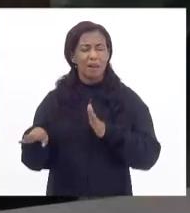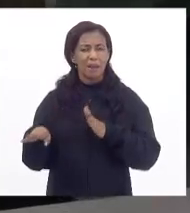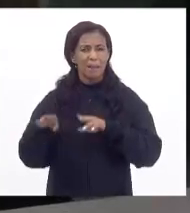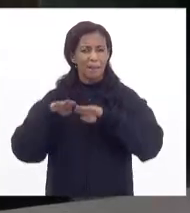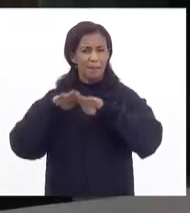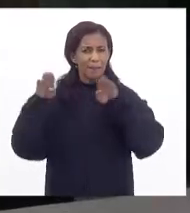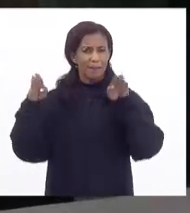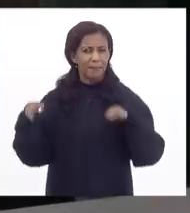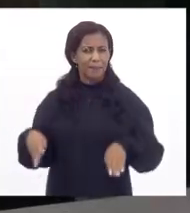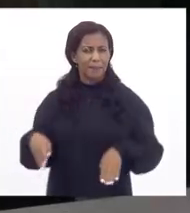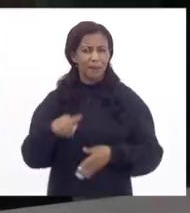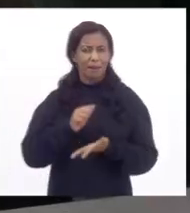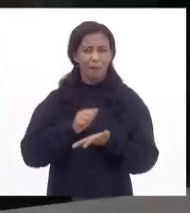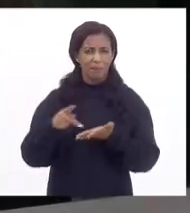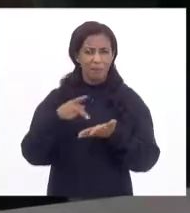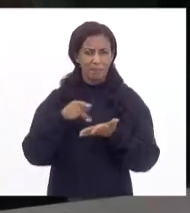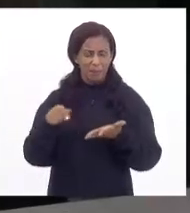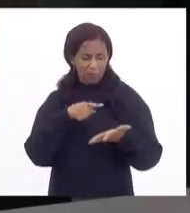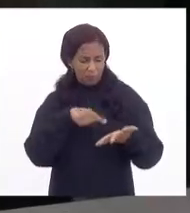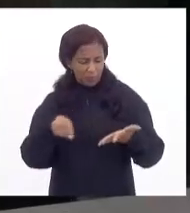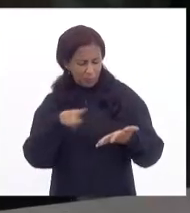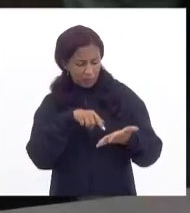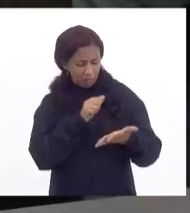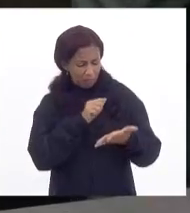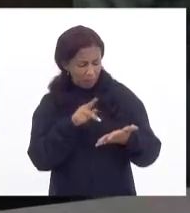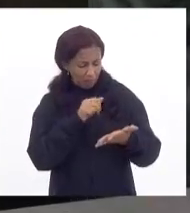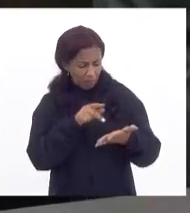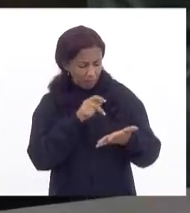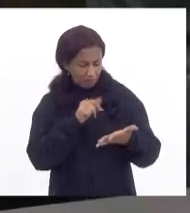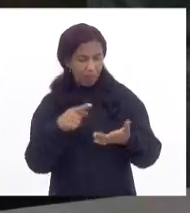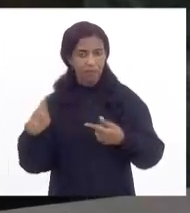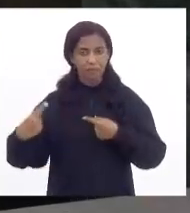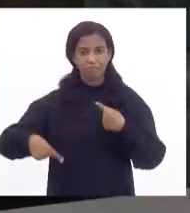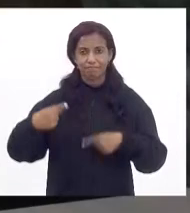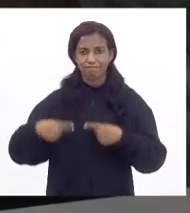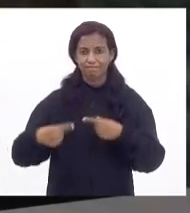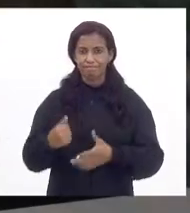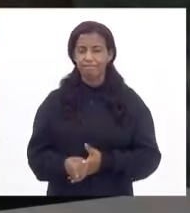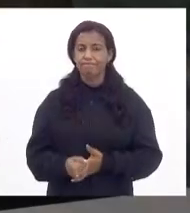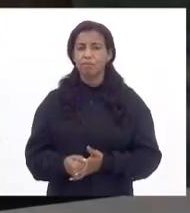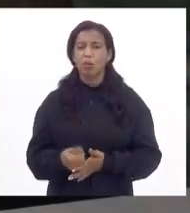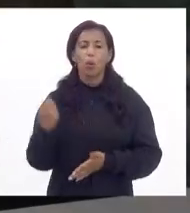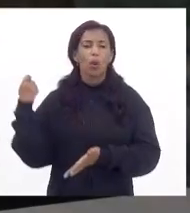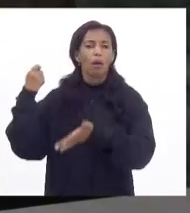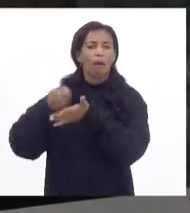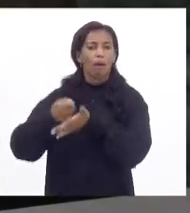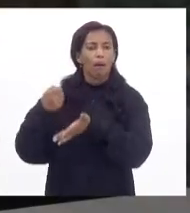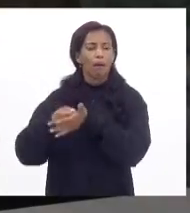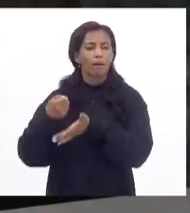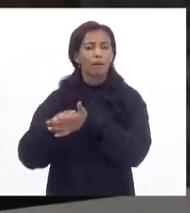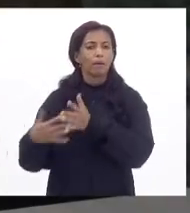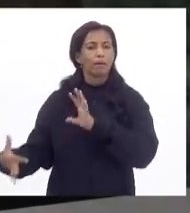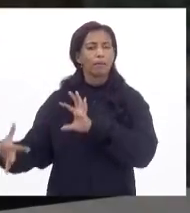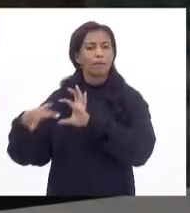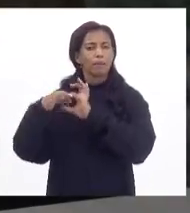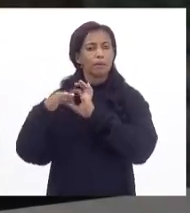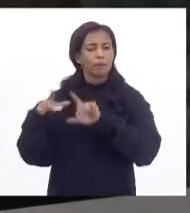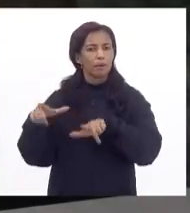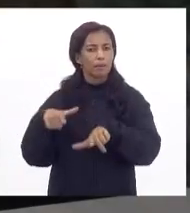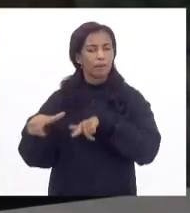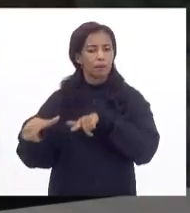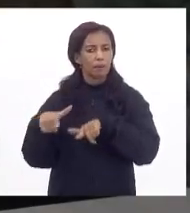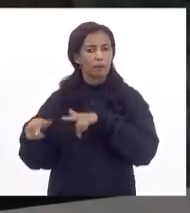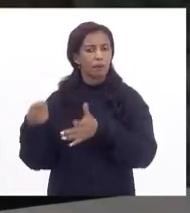de APPs, hoje, mundialmente, tem sido um debate sobre a garantia, o vínculo de trabalho e a